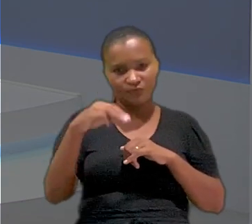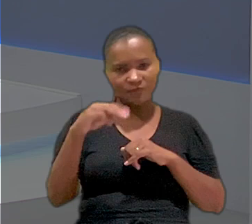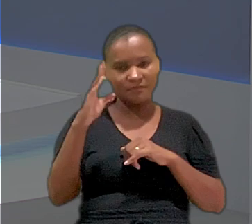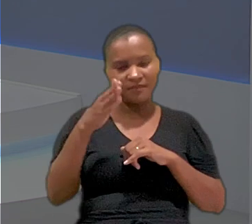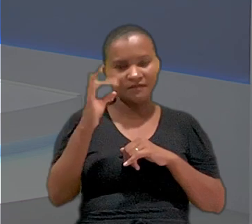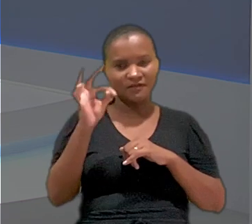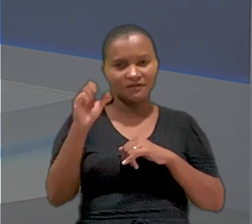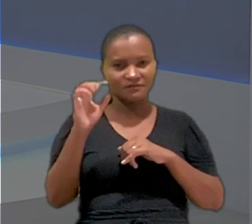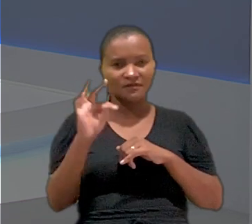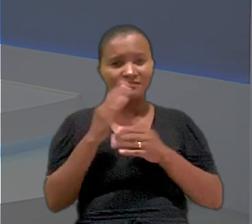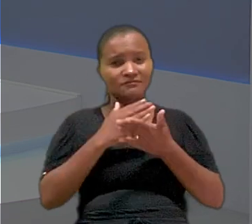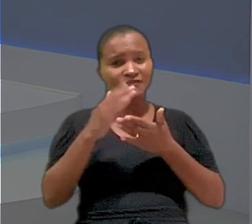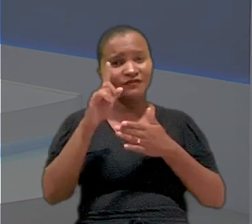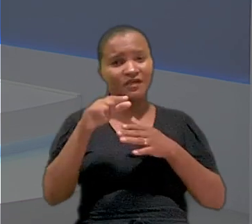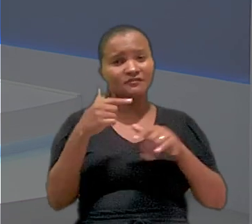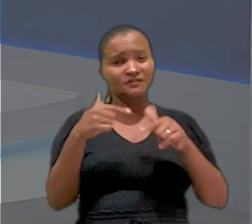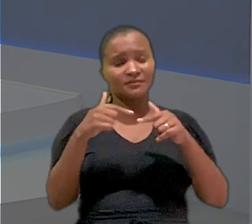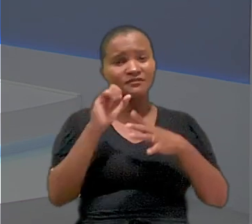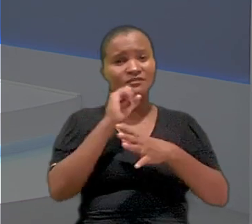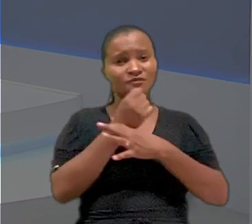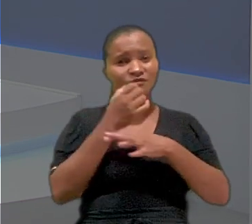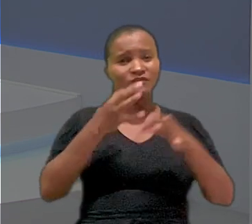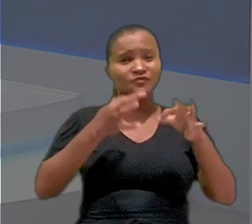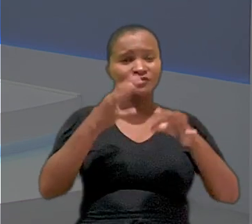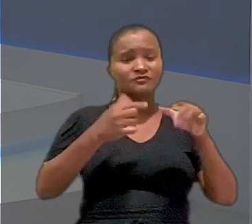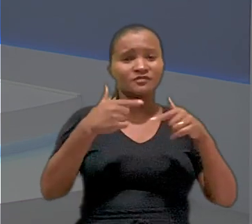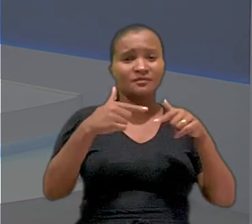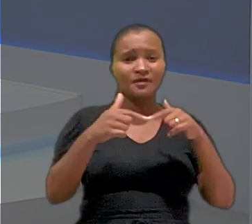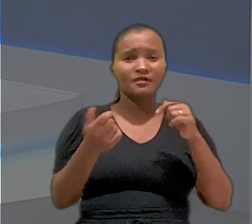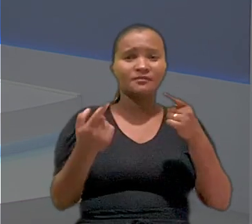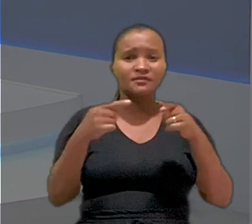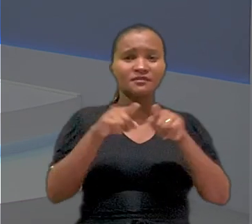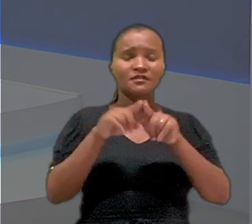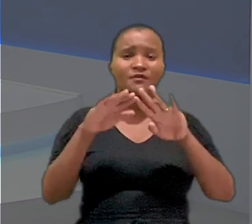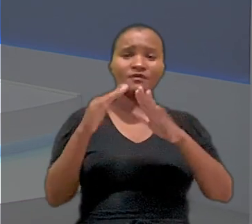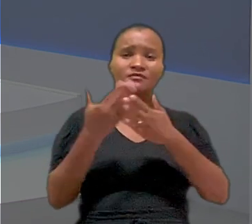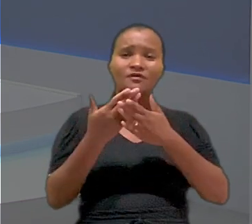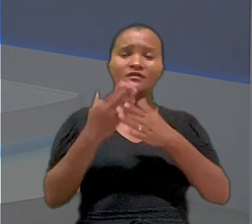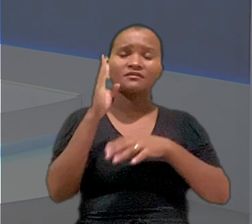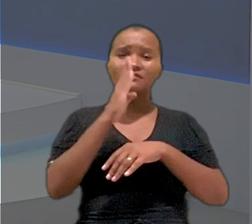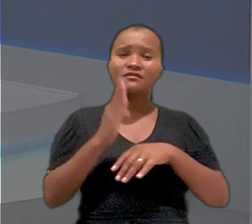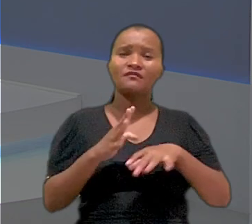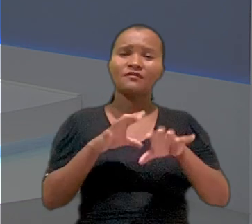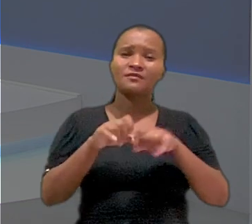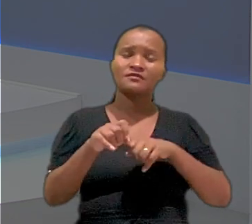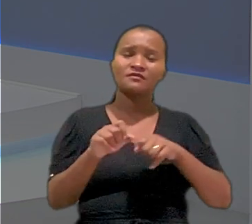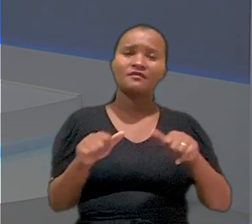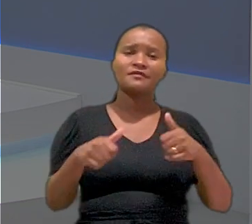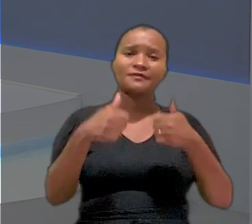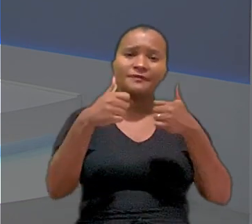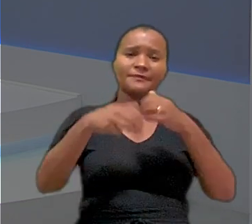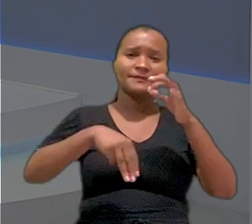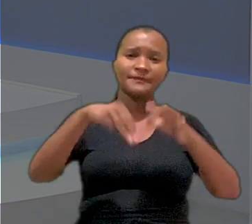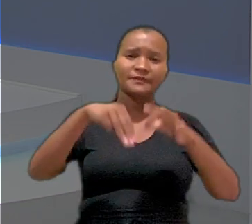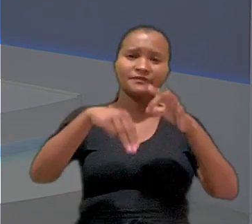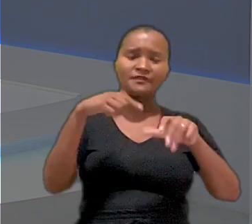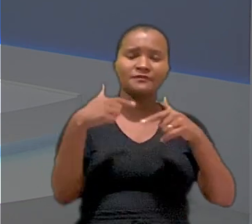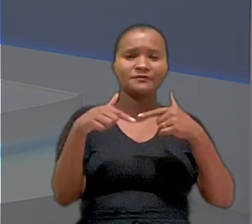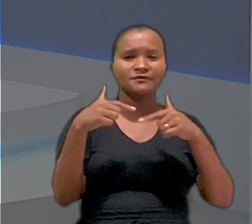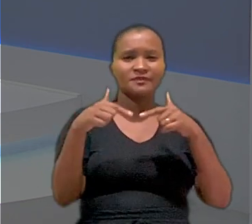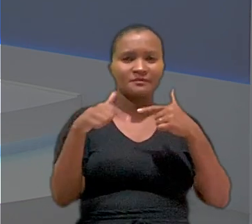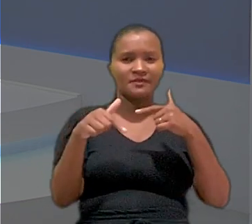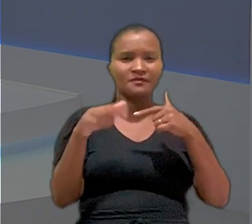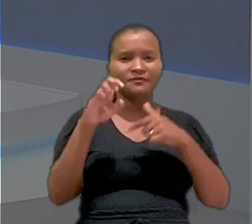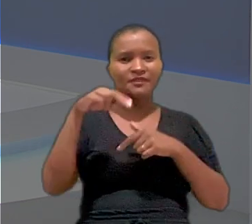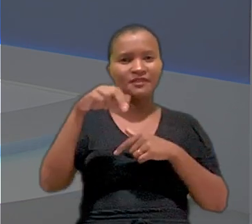A iniciativa é do Programa Trabalho Seguro da Justiça do Trabalho, em parceria com a Escola Nacional de Formação e Aperfeiçoamento